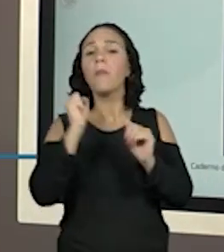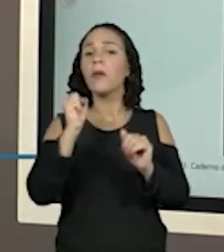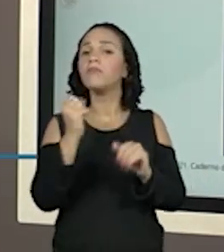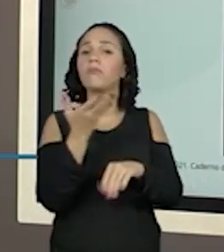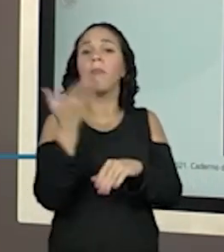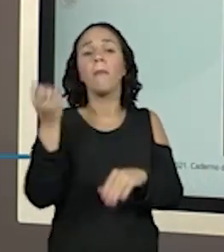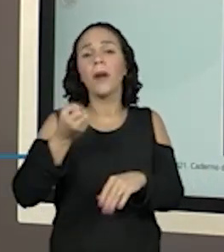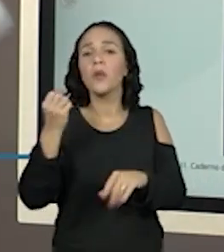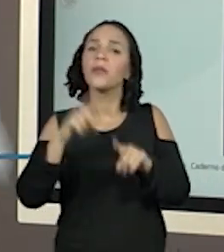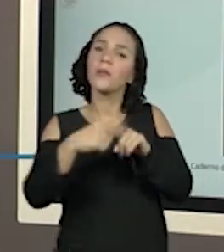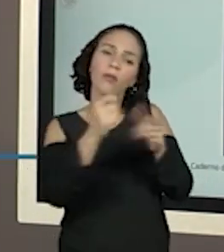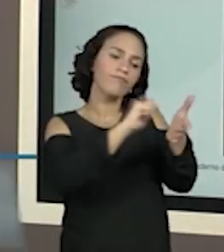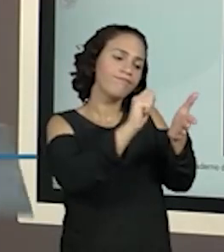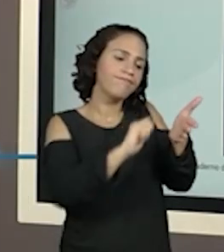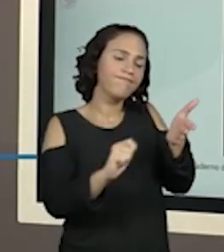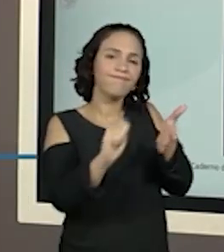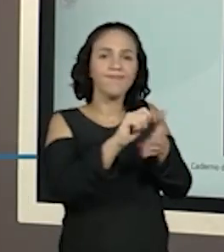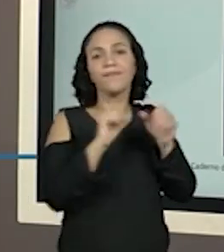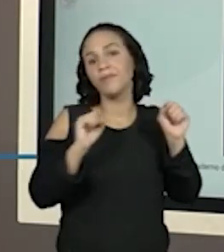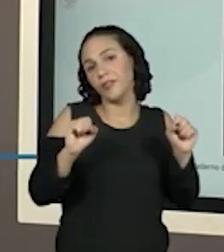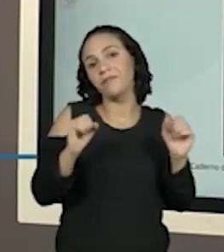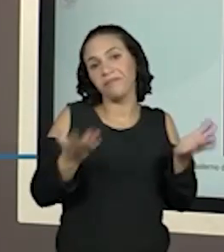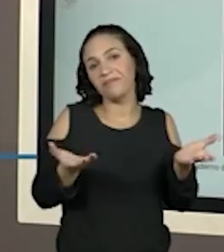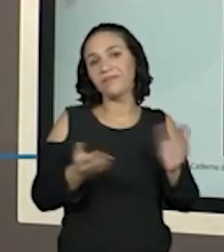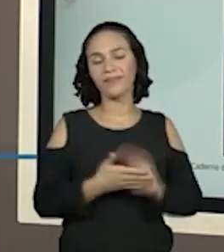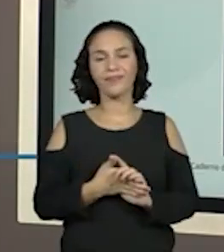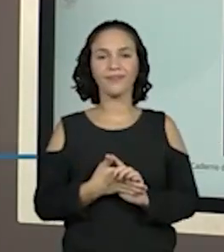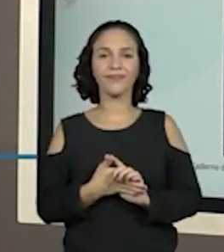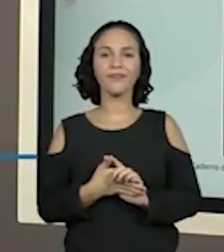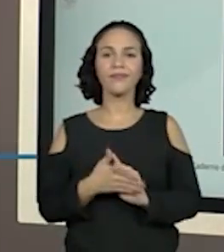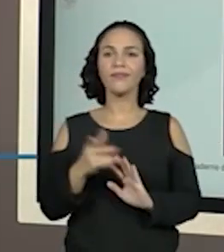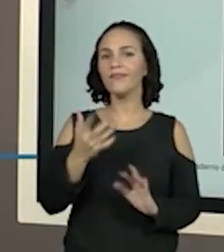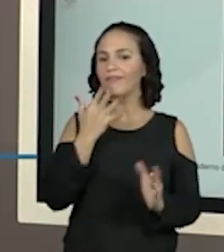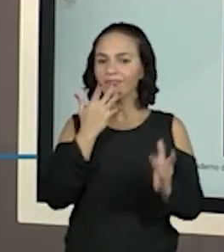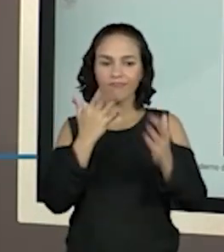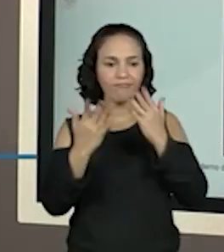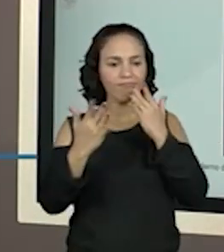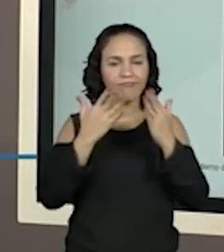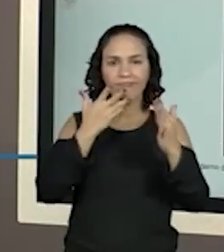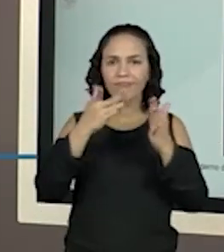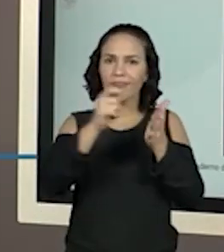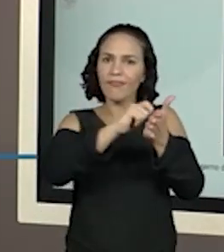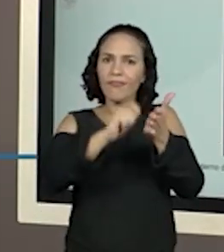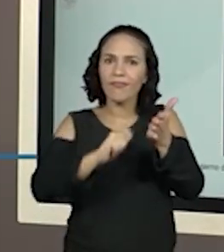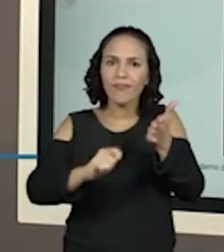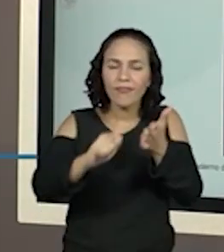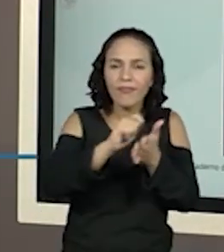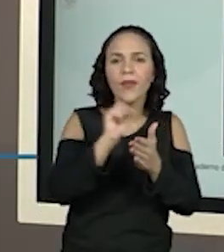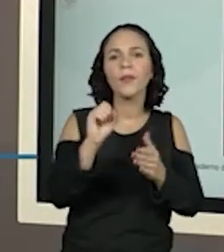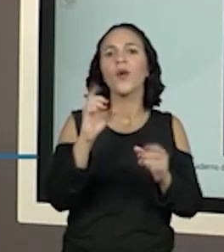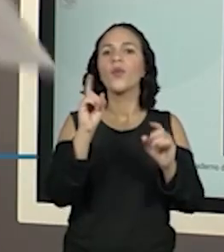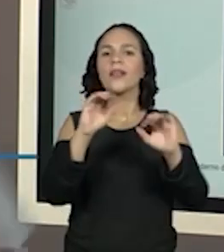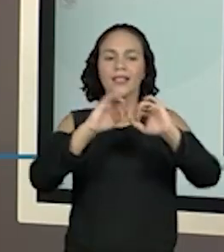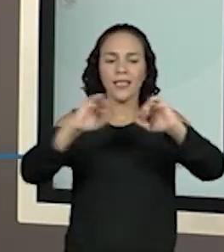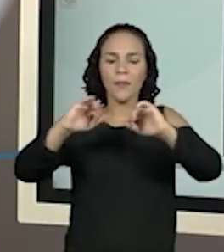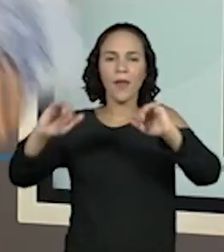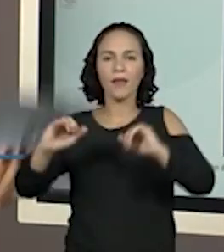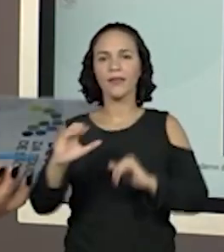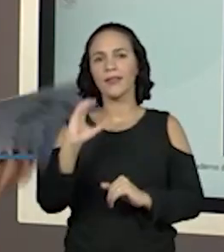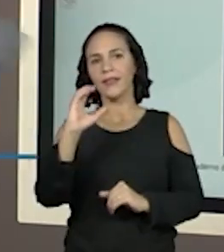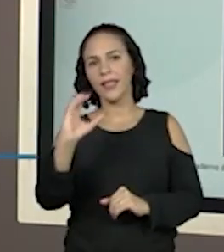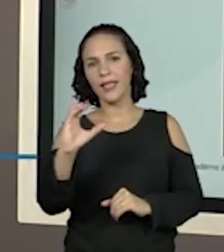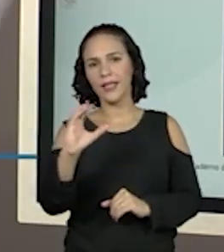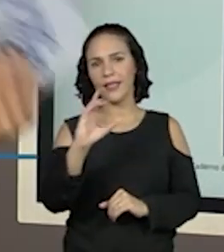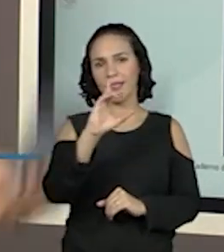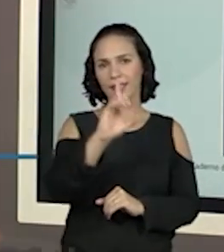prontinha. Faço os números e depois vou pintando pra poder usar ali, né, unidade, dezena, centena. E a gente vai